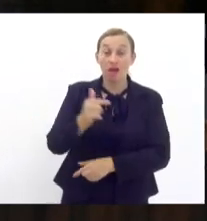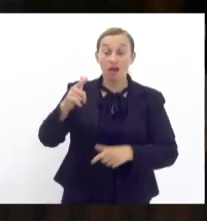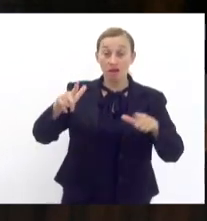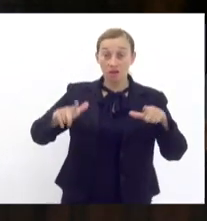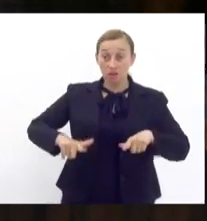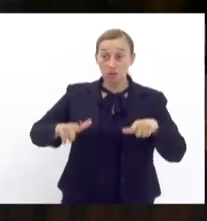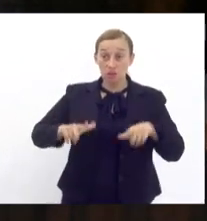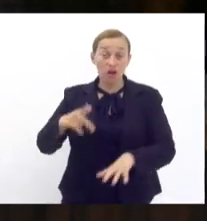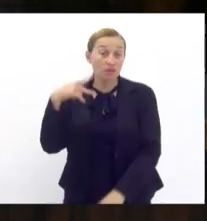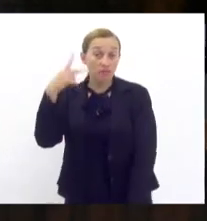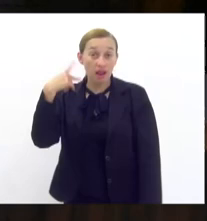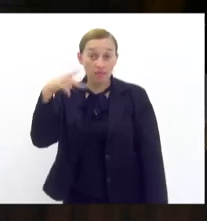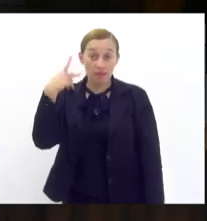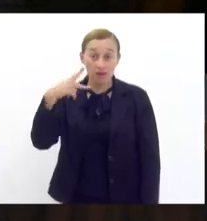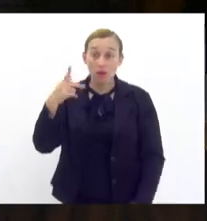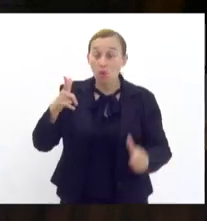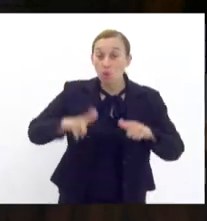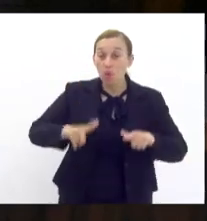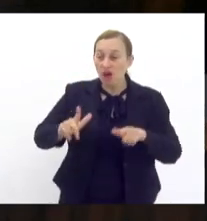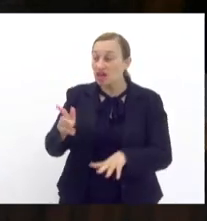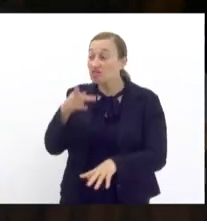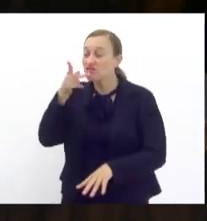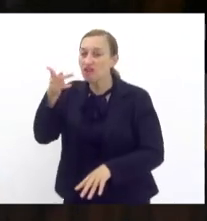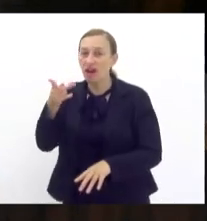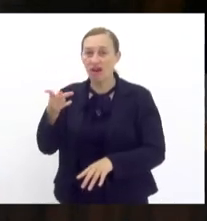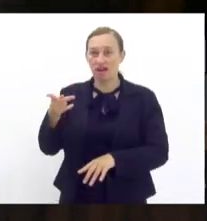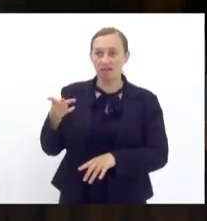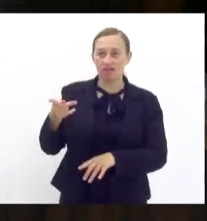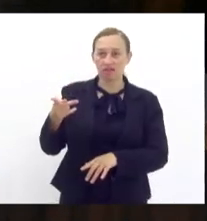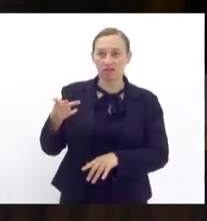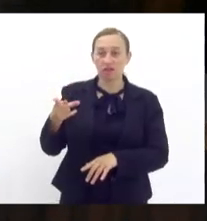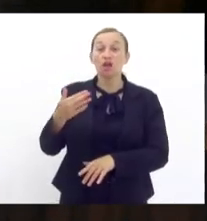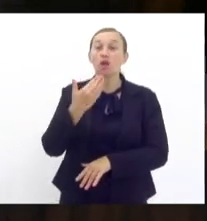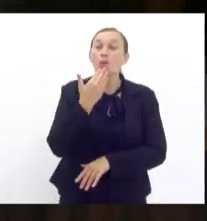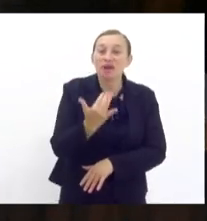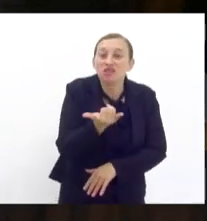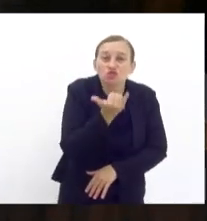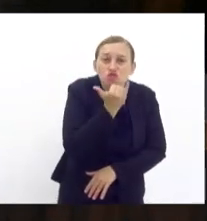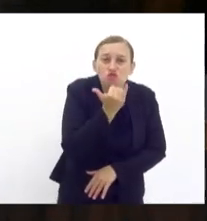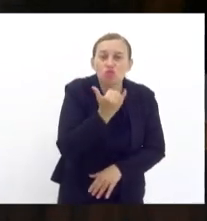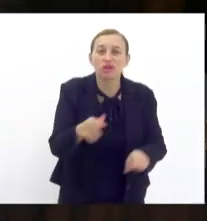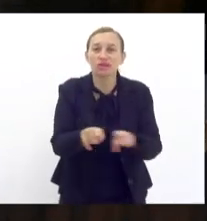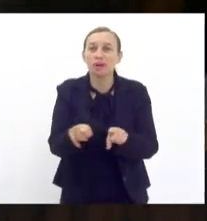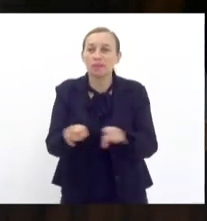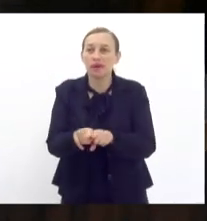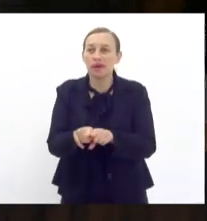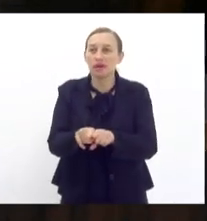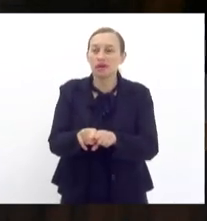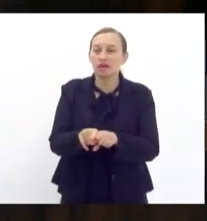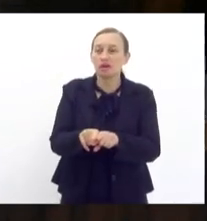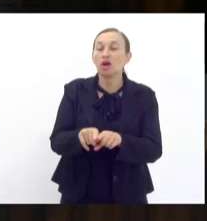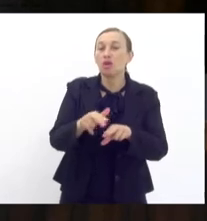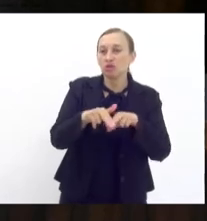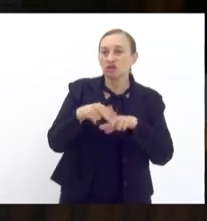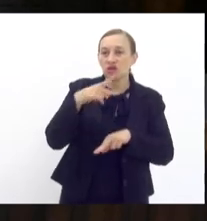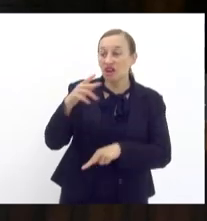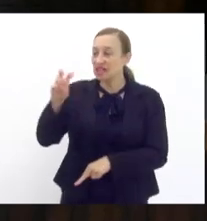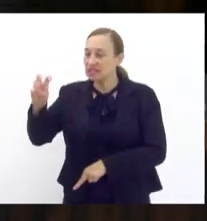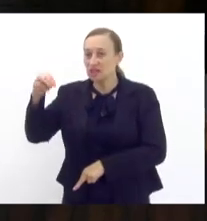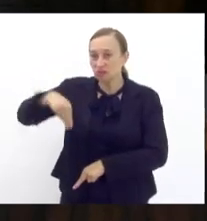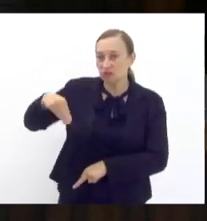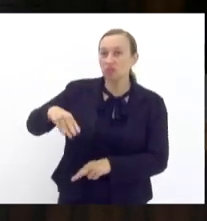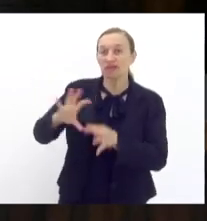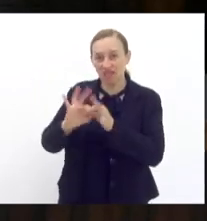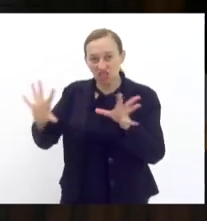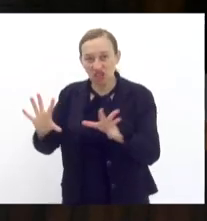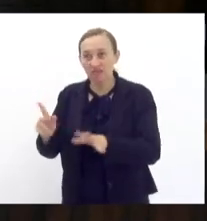parlamento é o lugar de falar e eu peço desculpas também mas por isso que eu falei cinco minutos mas deixava falar